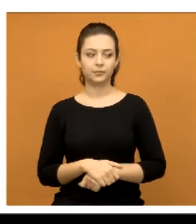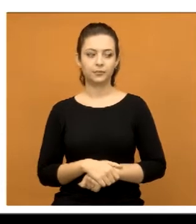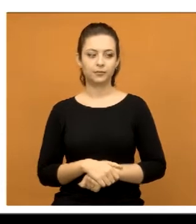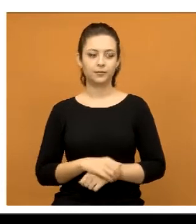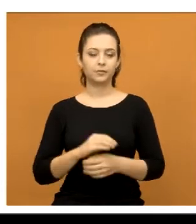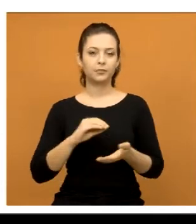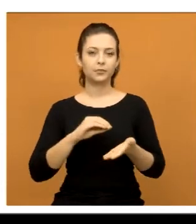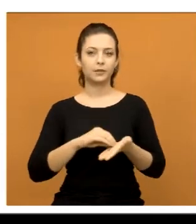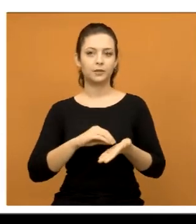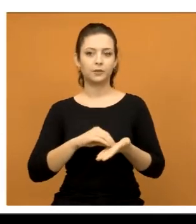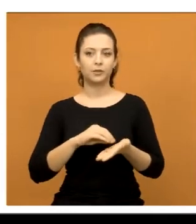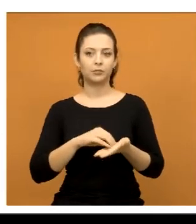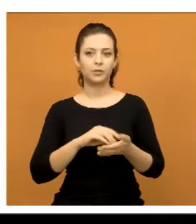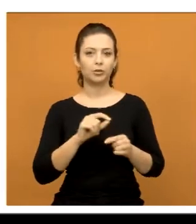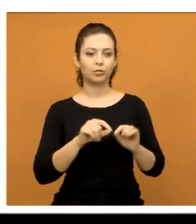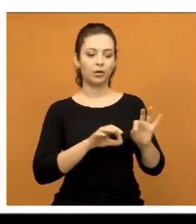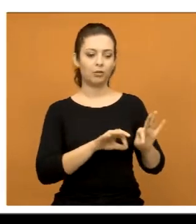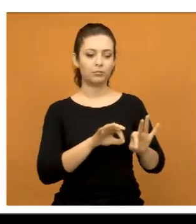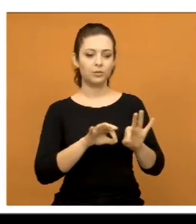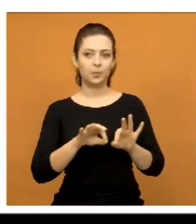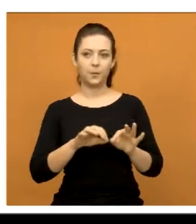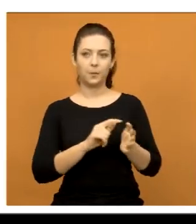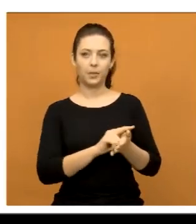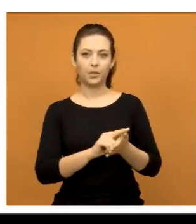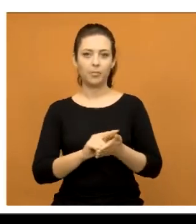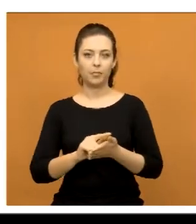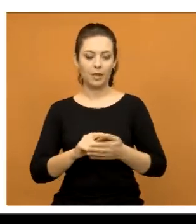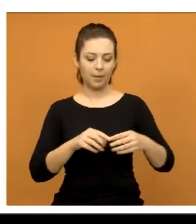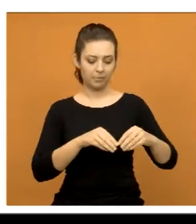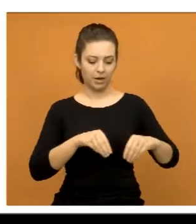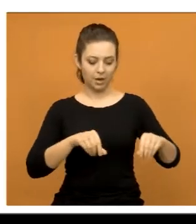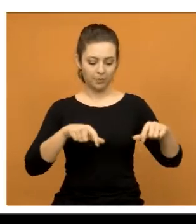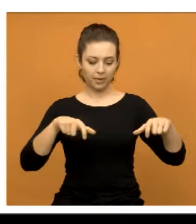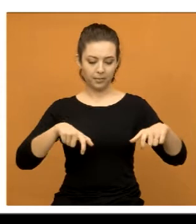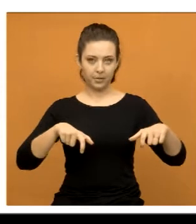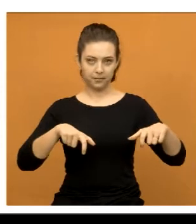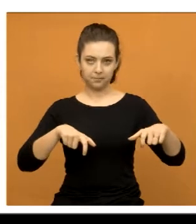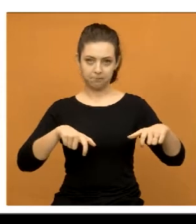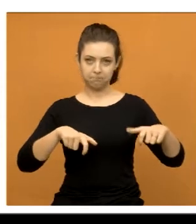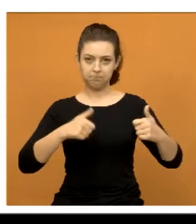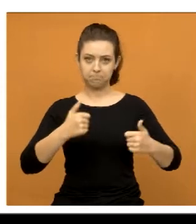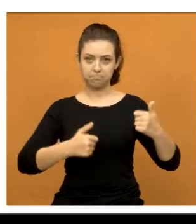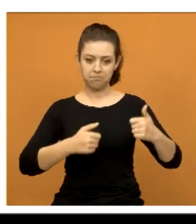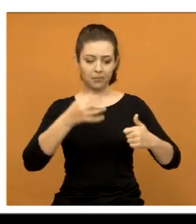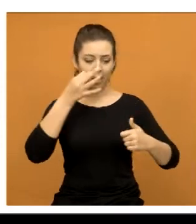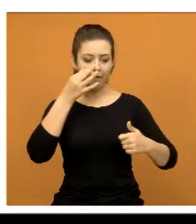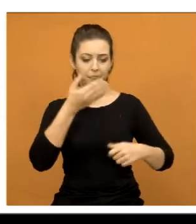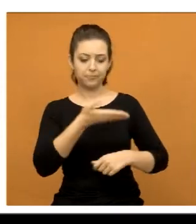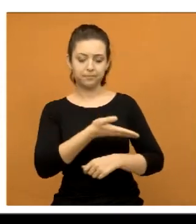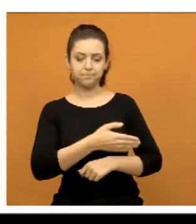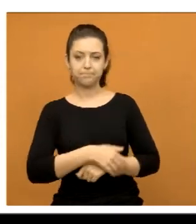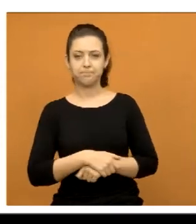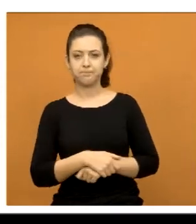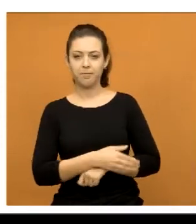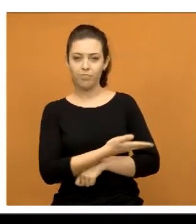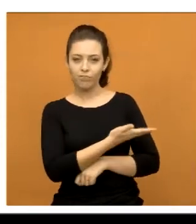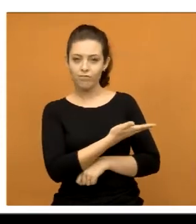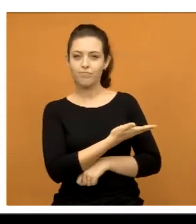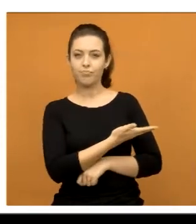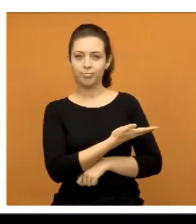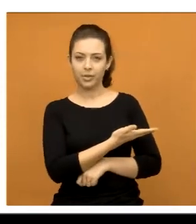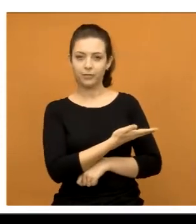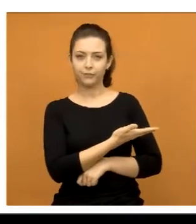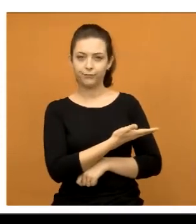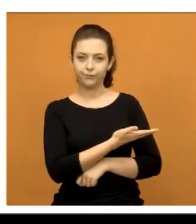Falta de manutenção na quadra de areia no bairro Nova Esperança. Eu estive lá. Está vendo que naquele local